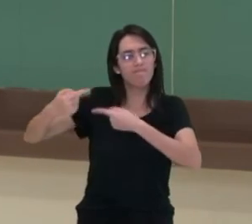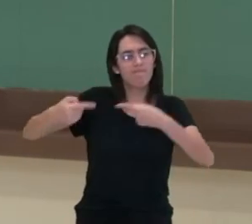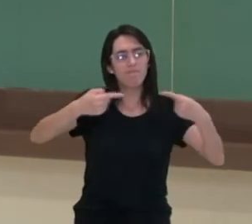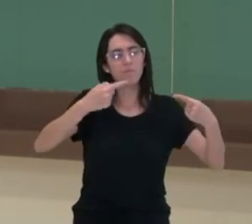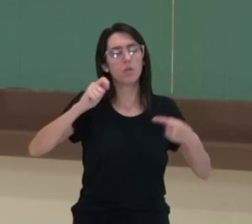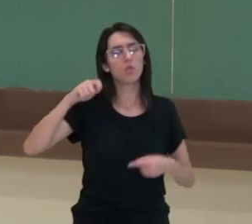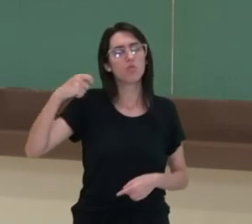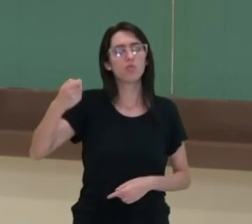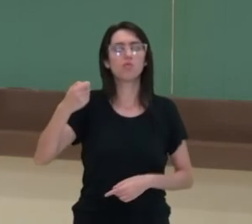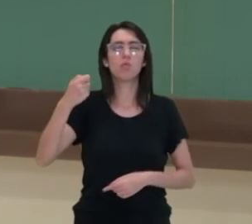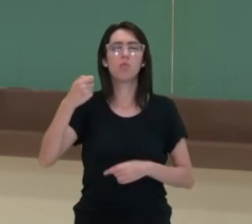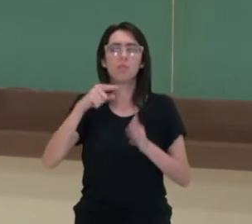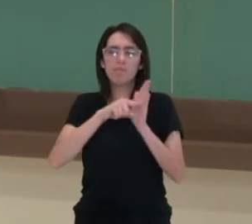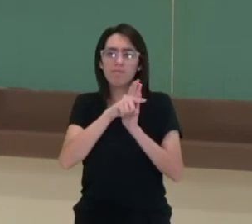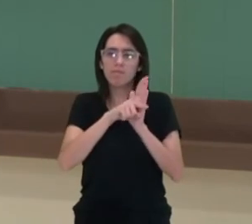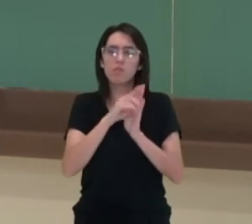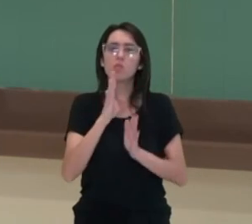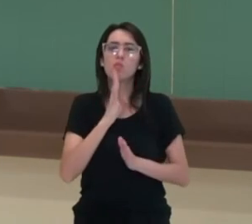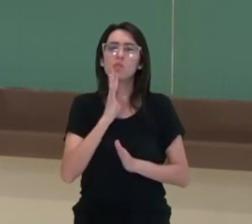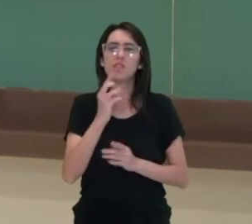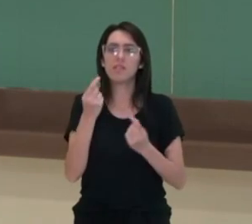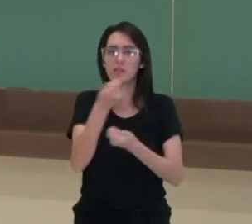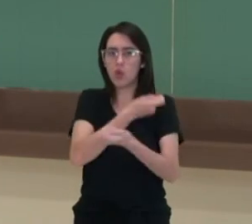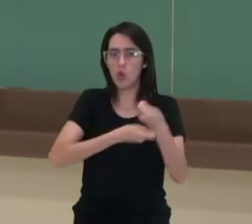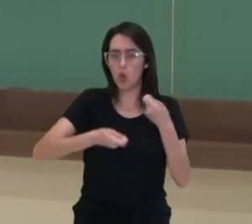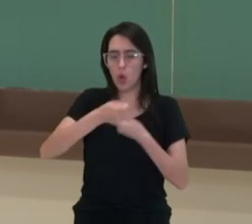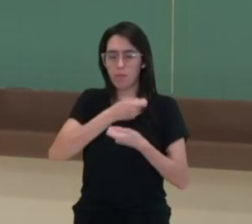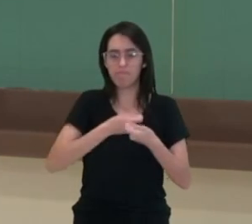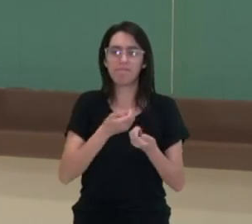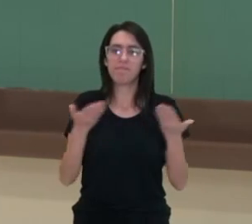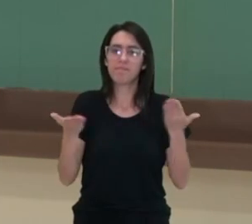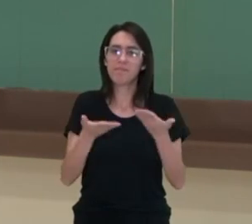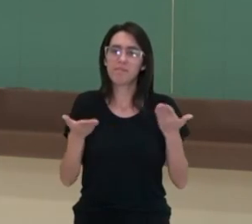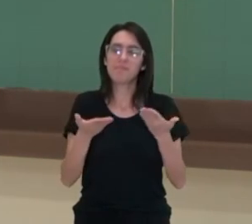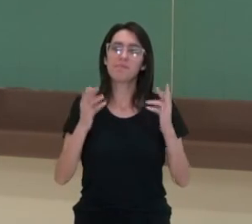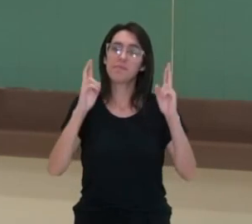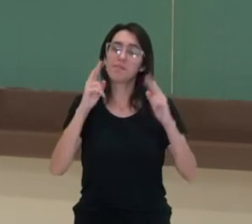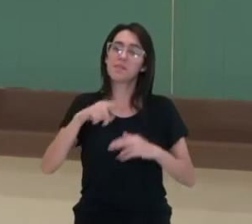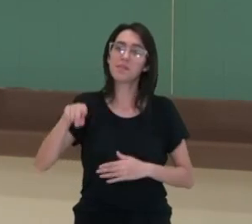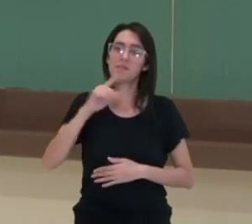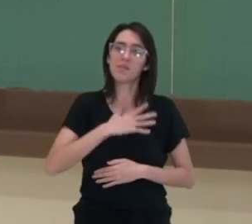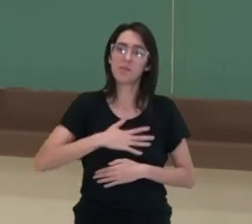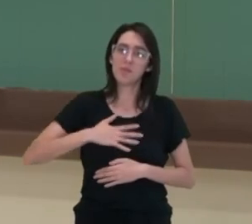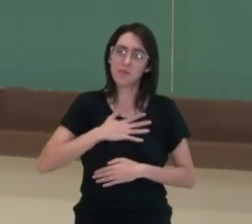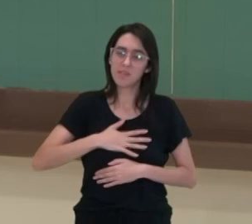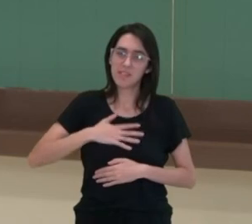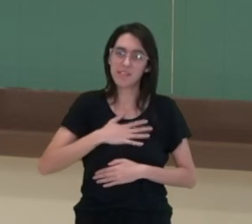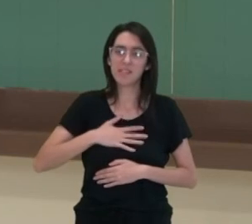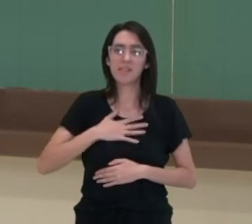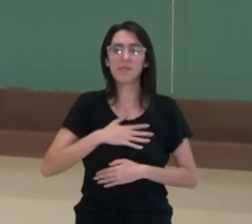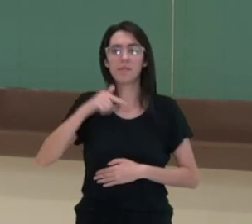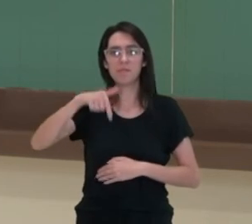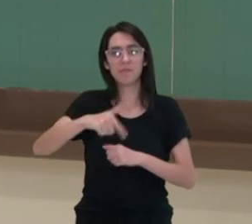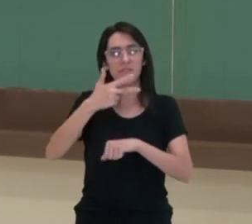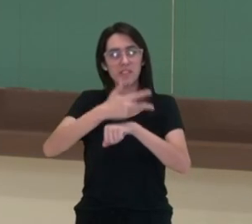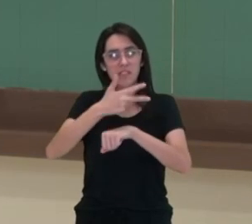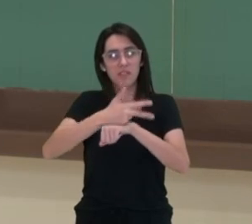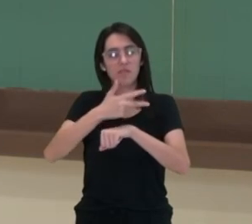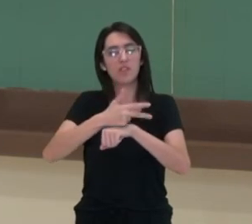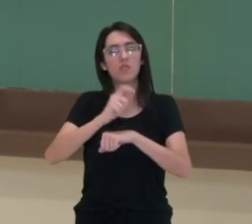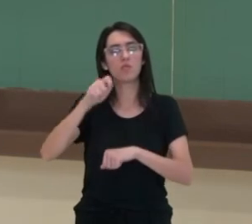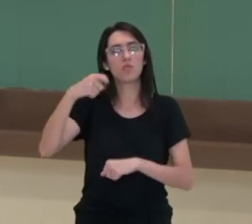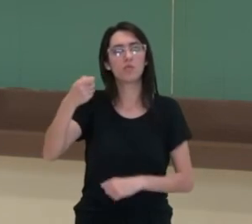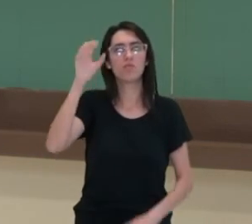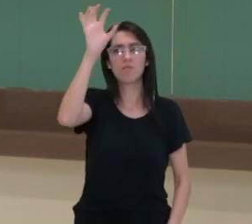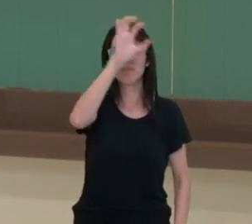demais análises socioeconômicas. Dentro disso, espero que vocês tenham, nós falamos nesse vídeo sobre o aspecto da